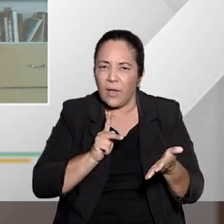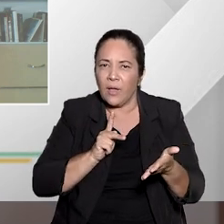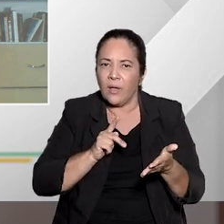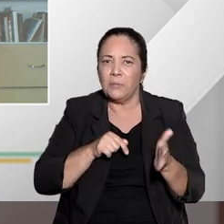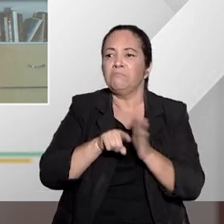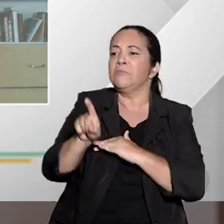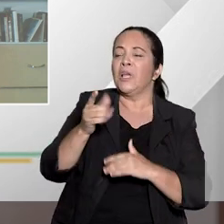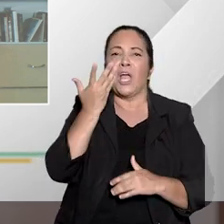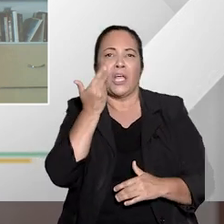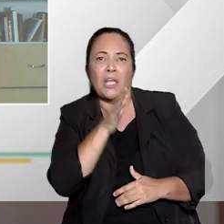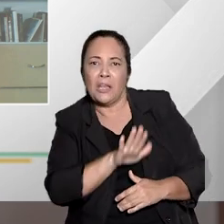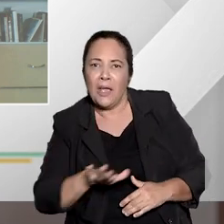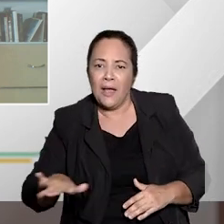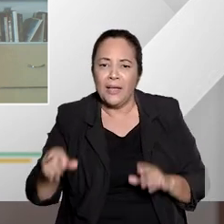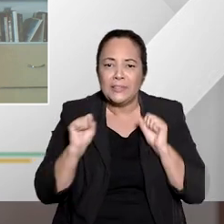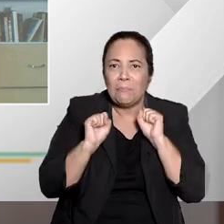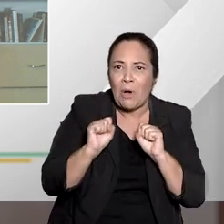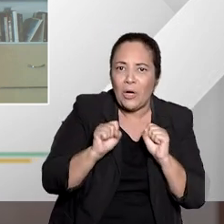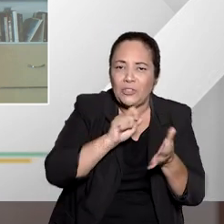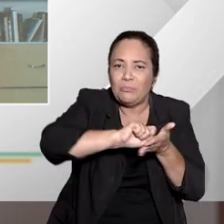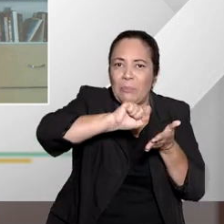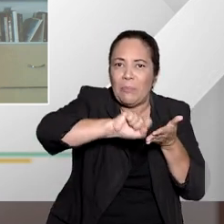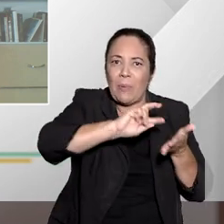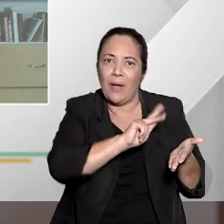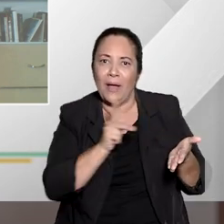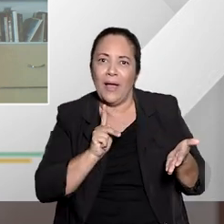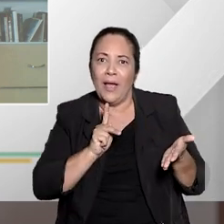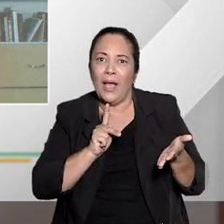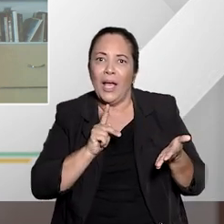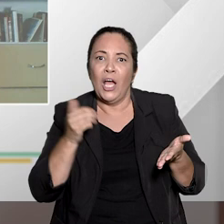ingressar com habeas corpus? Senhor juiz, por favor, solte meu pai.